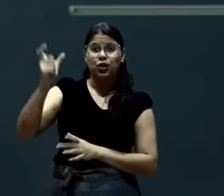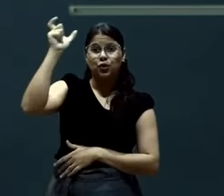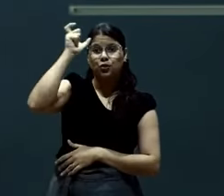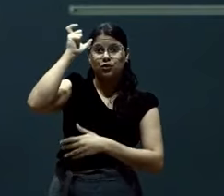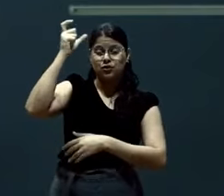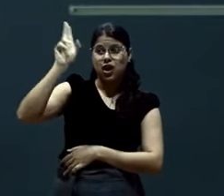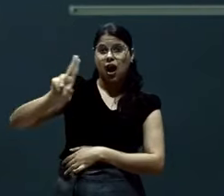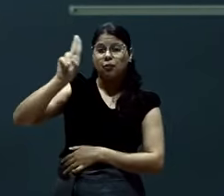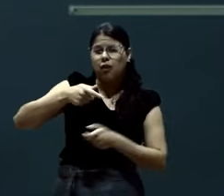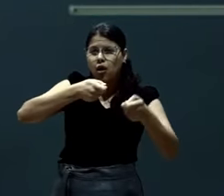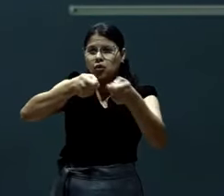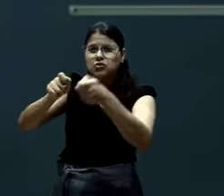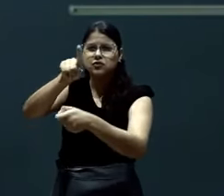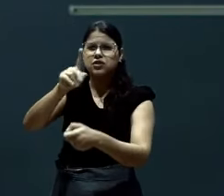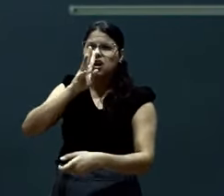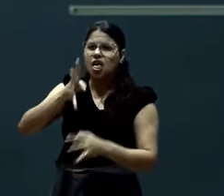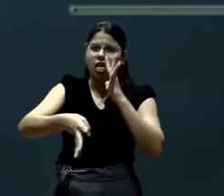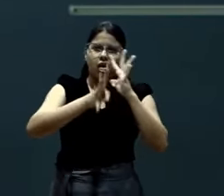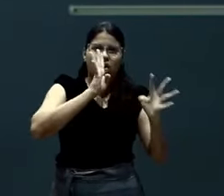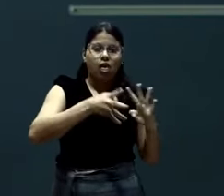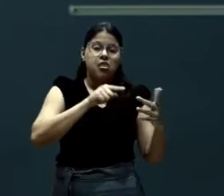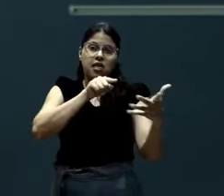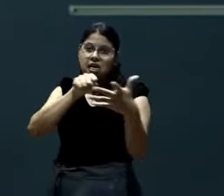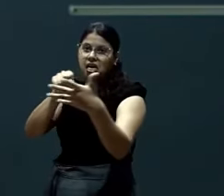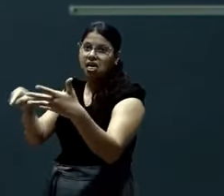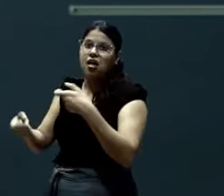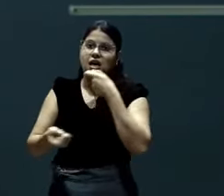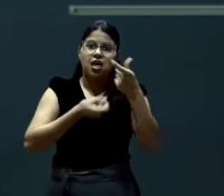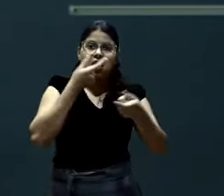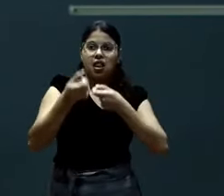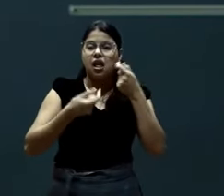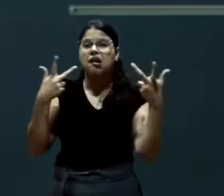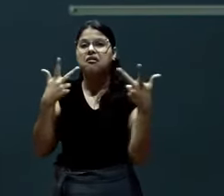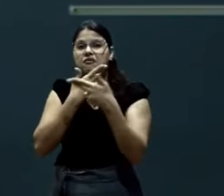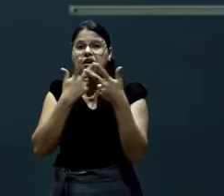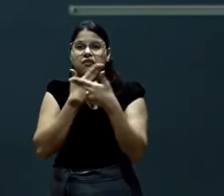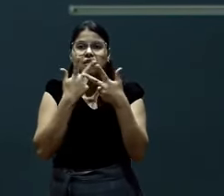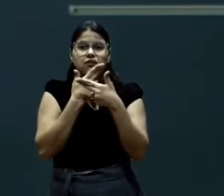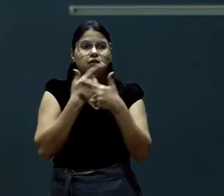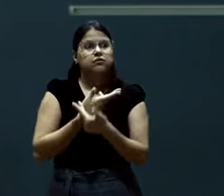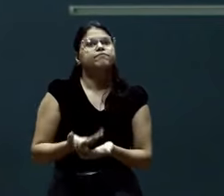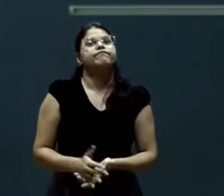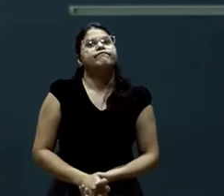irmão. Para criticar o outro irmão. Para fazer fofoca. Duro falar isso, não é?